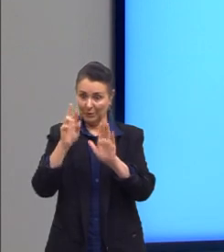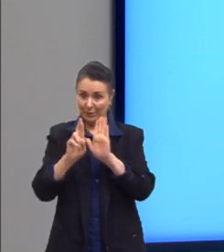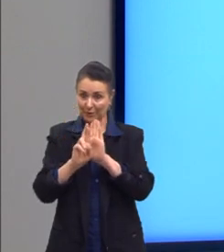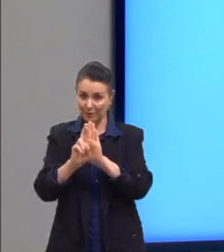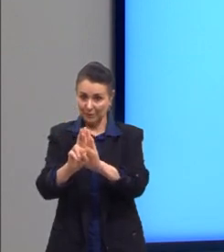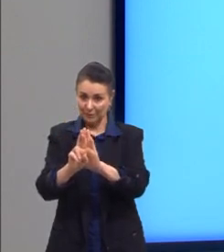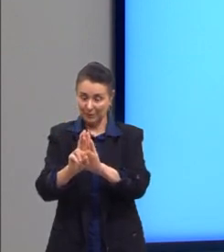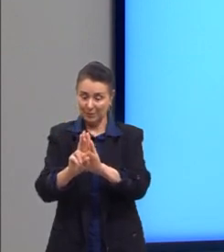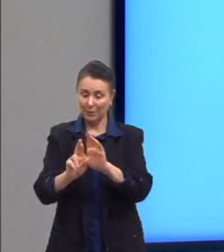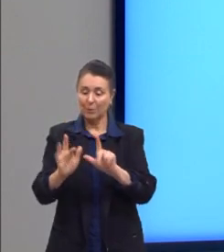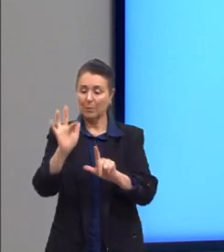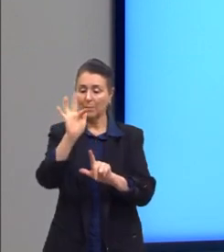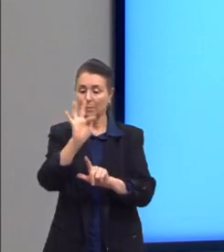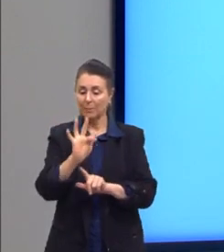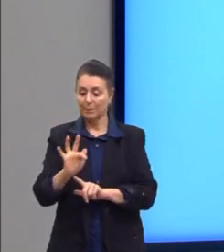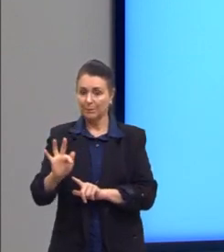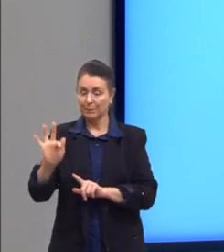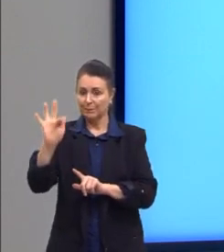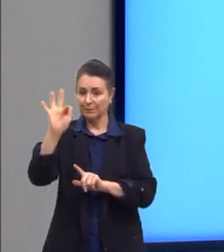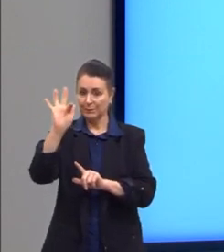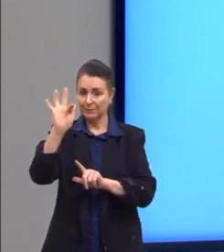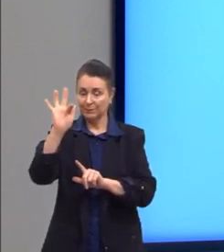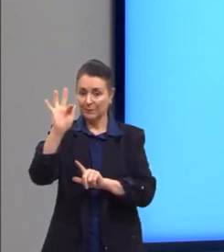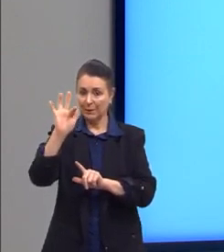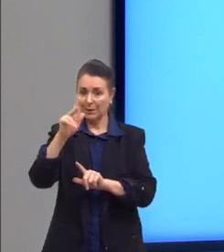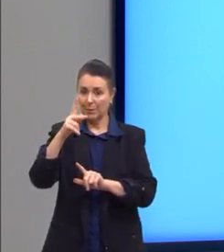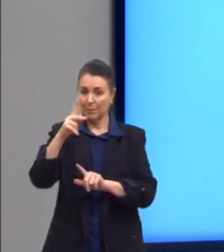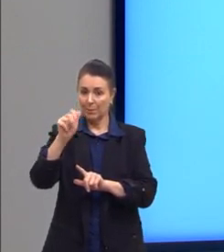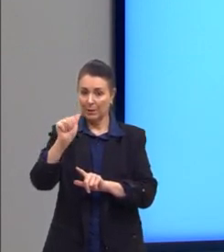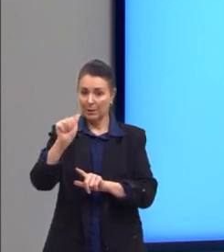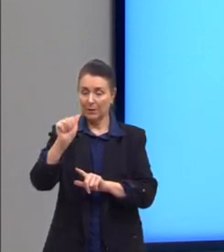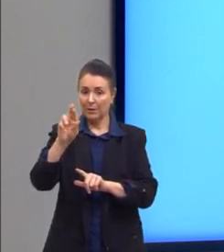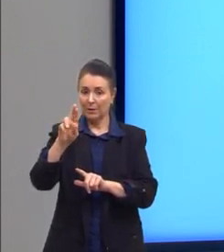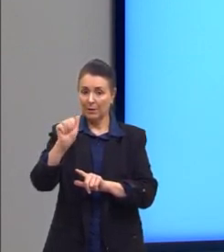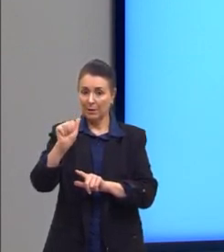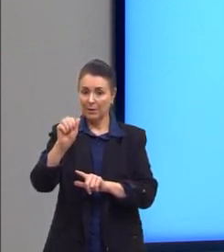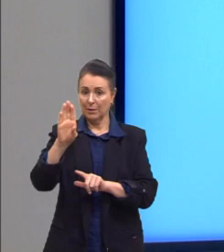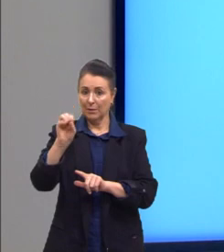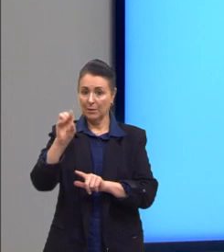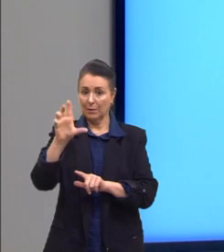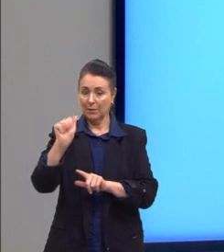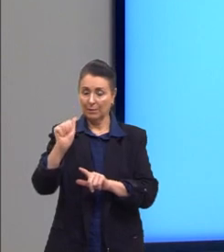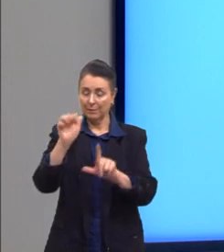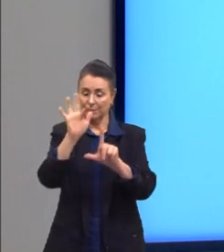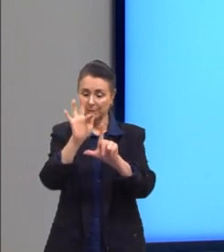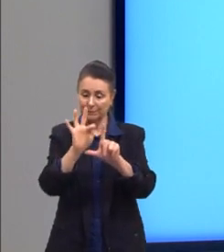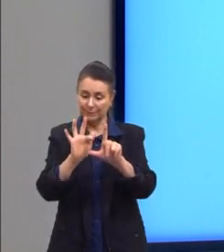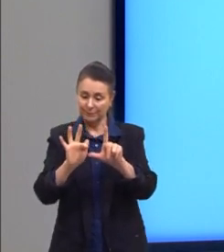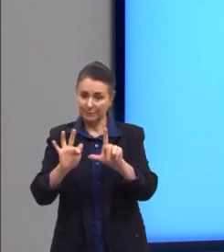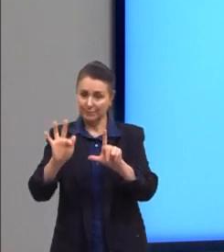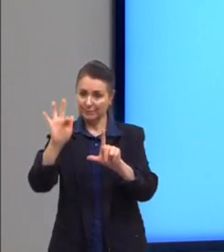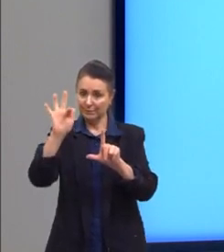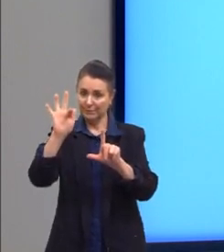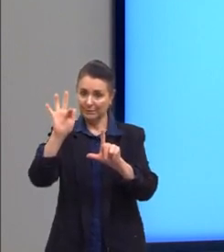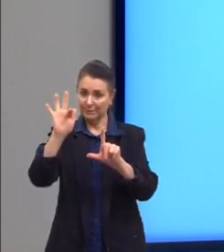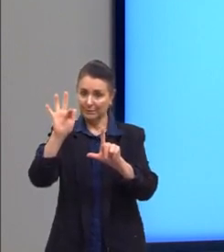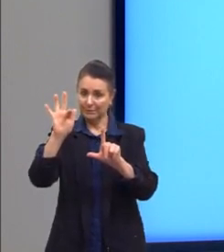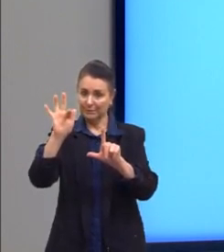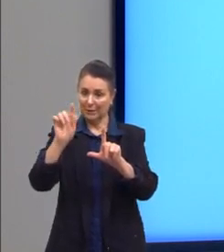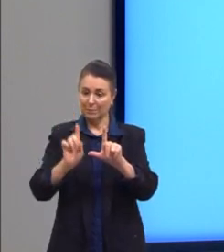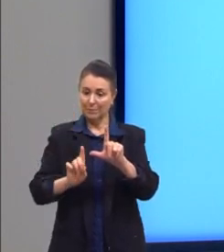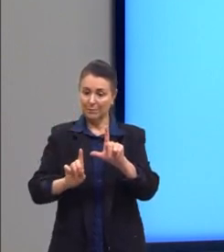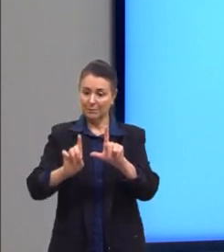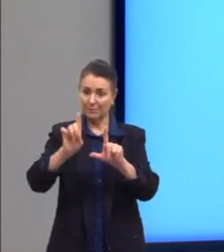nossa parábola, e a gente consegue ver que a abertura da parábola, ou seja, a concavidade, está voltada para cima.